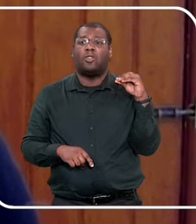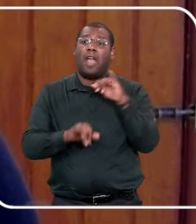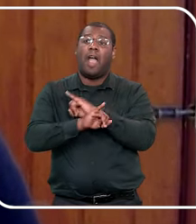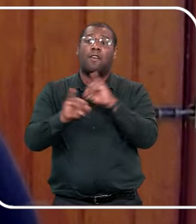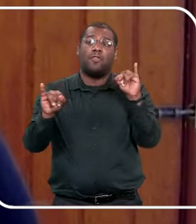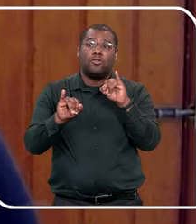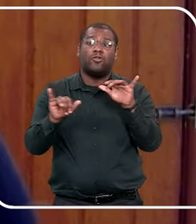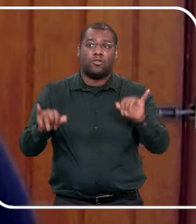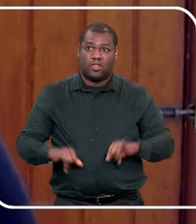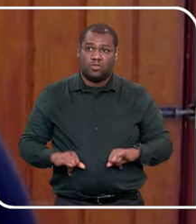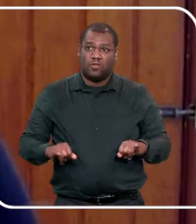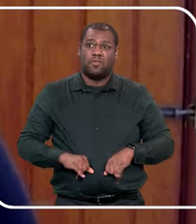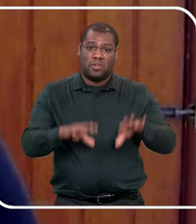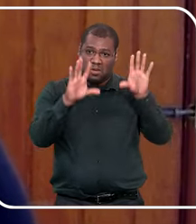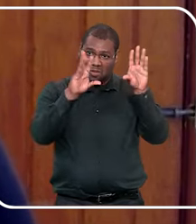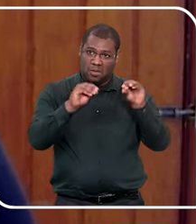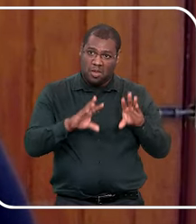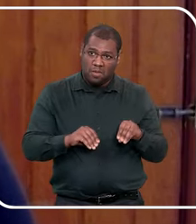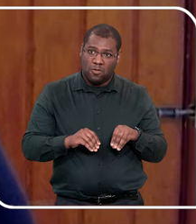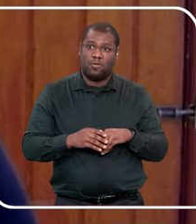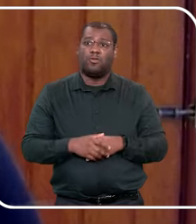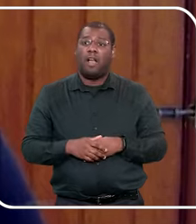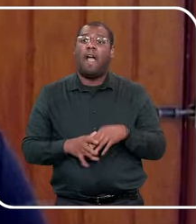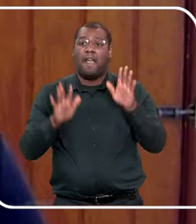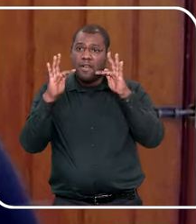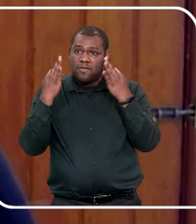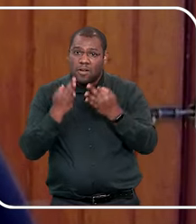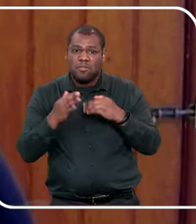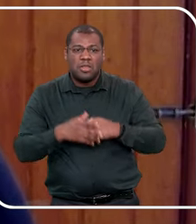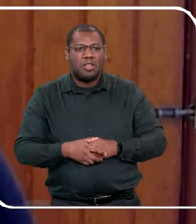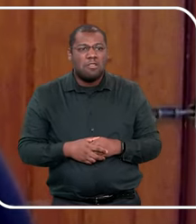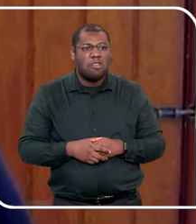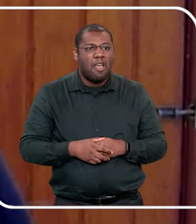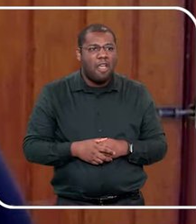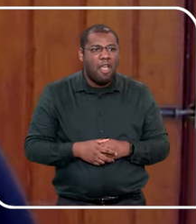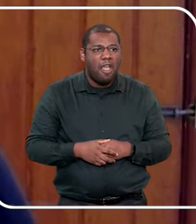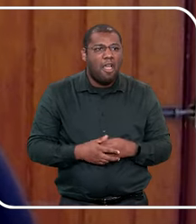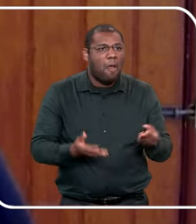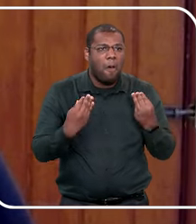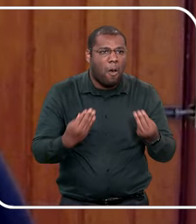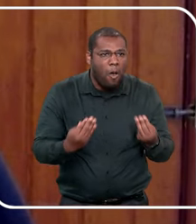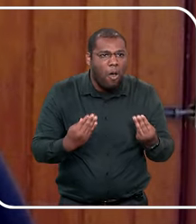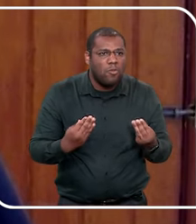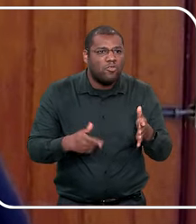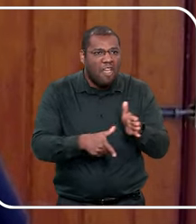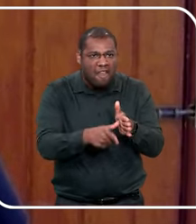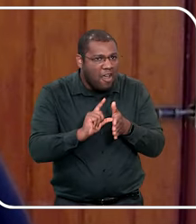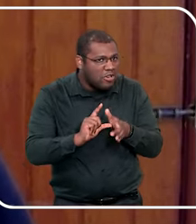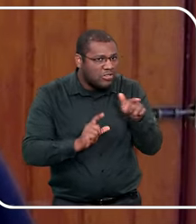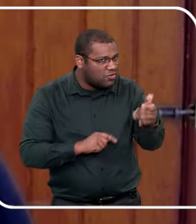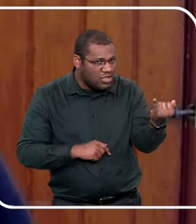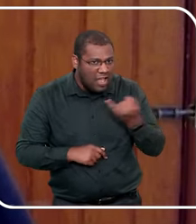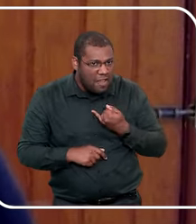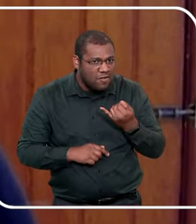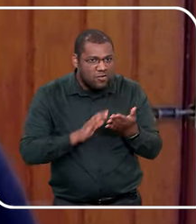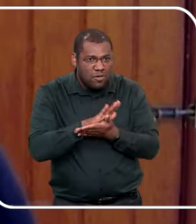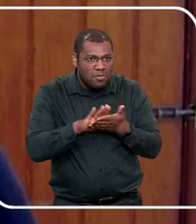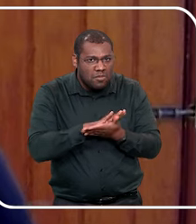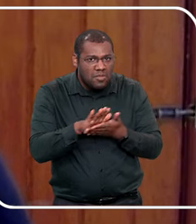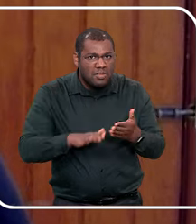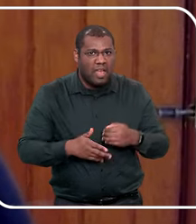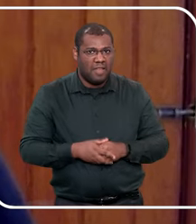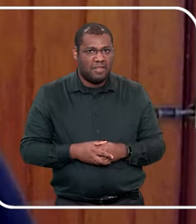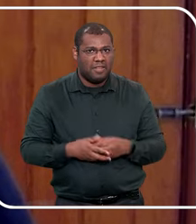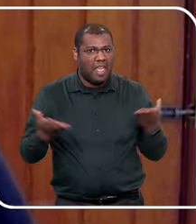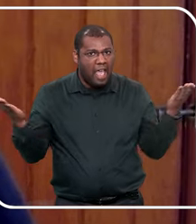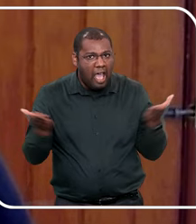e foi descredibilizada pela família, o que você não contou antes? Passou a vida inteira, você quer matar a sua avó? Você